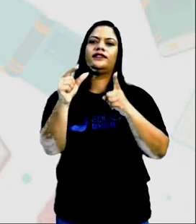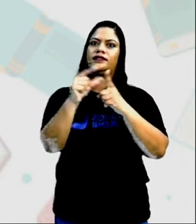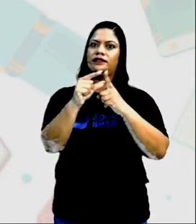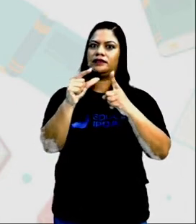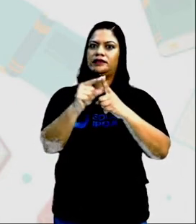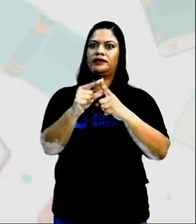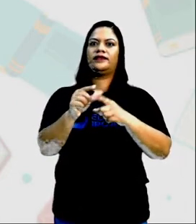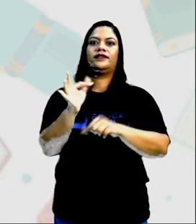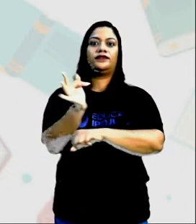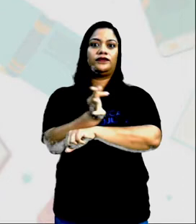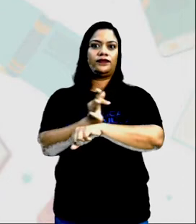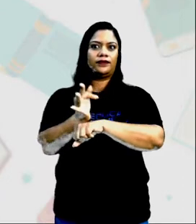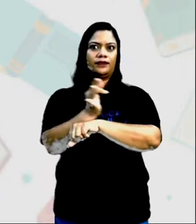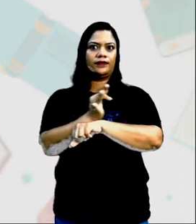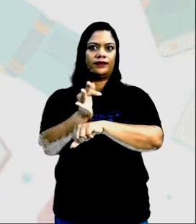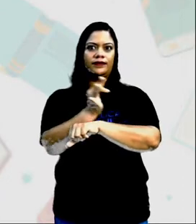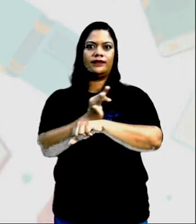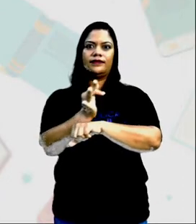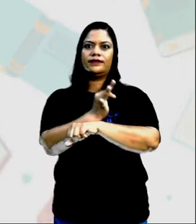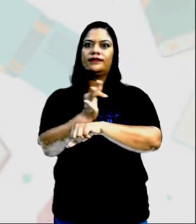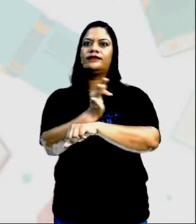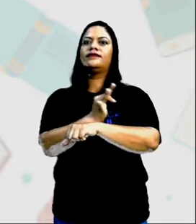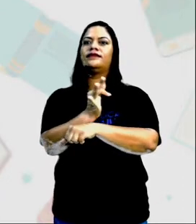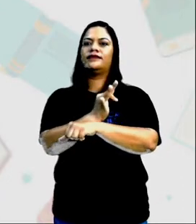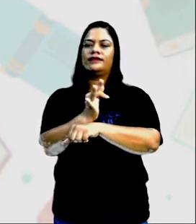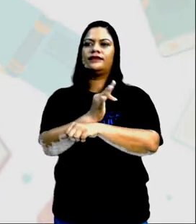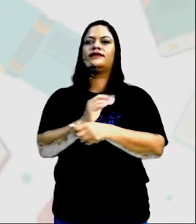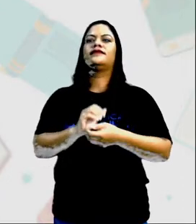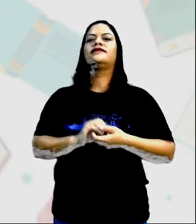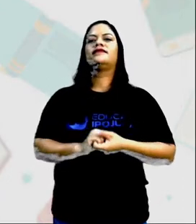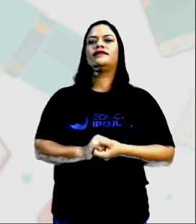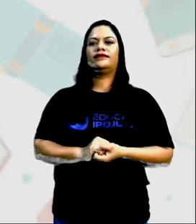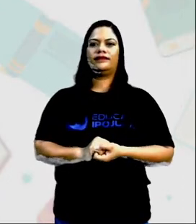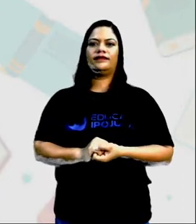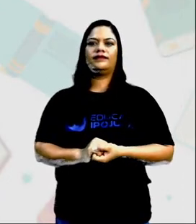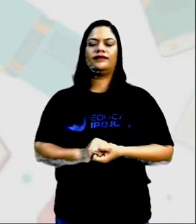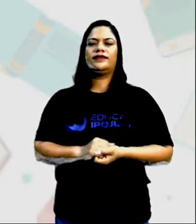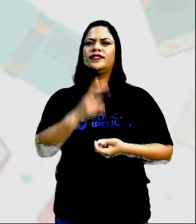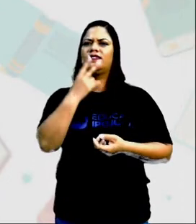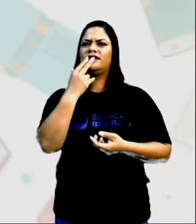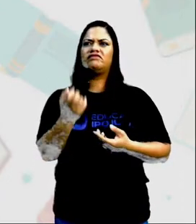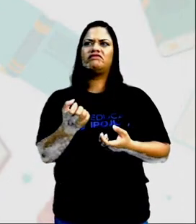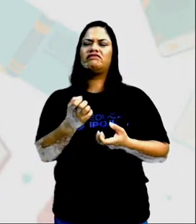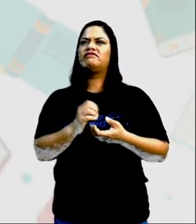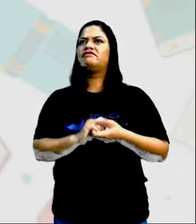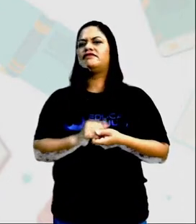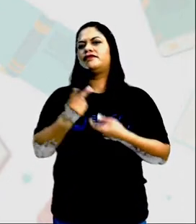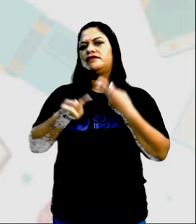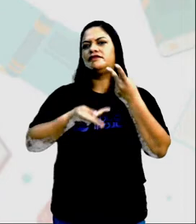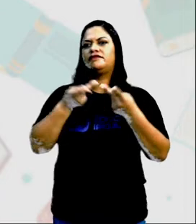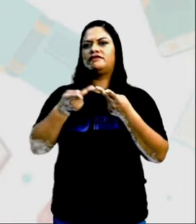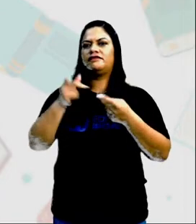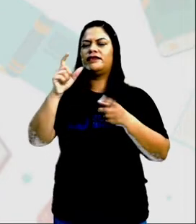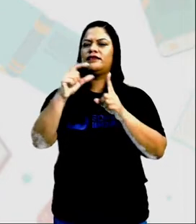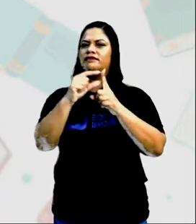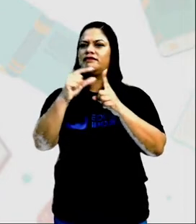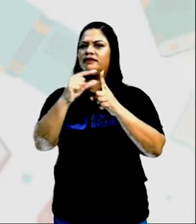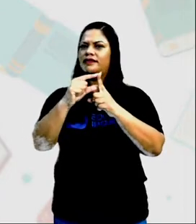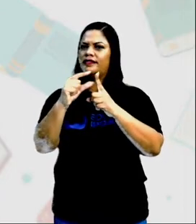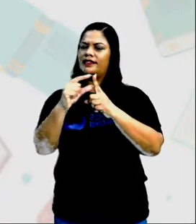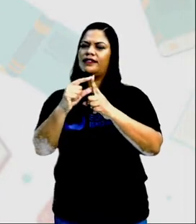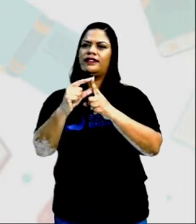Formal Palavras Por exemplo Como Vossa senhoria Ou é uma linguagem Mais fácil Uma linguagem Mais